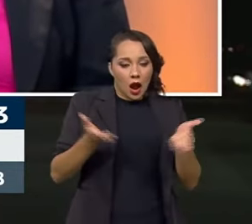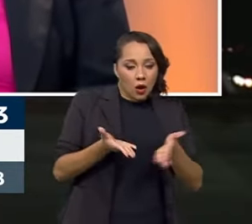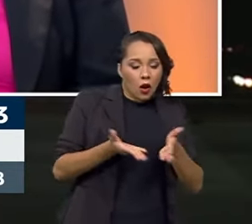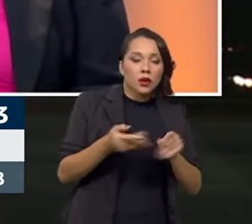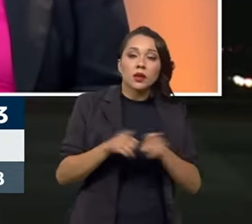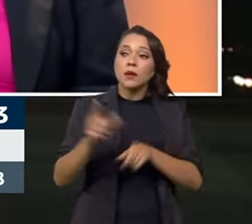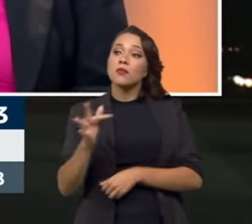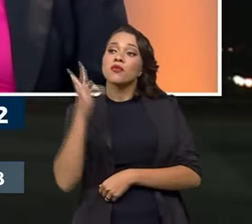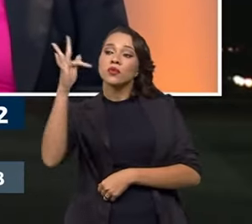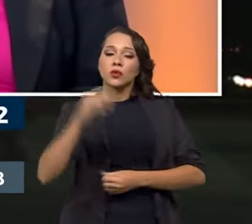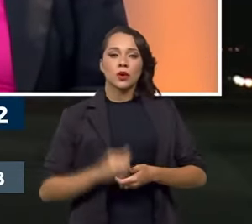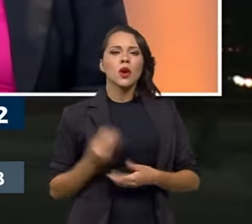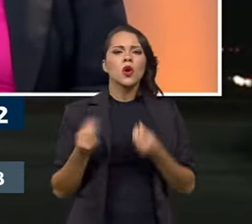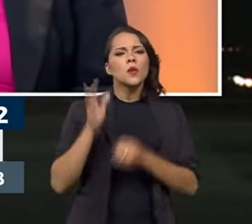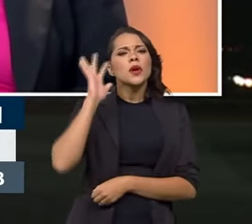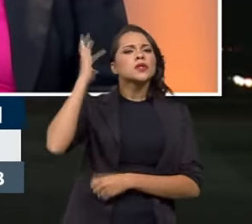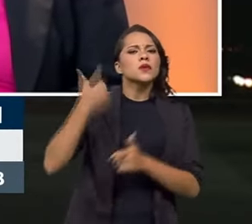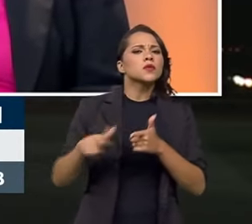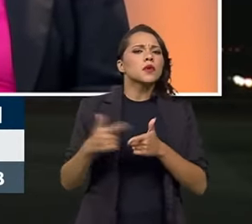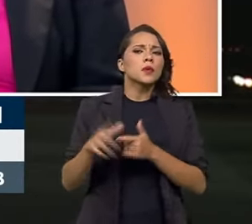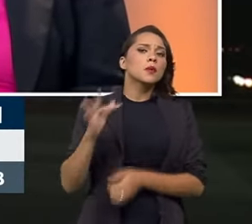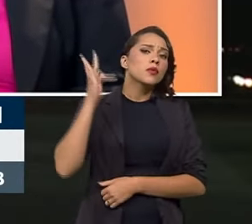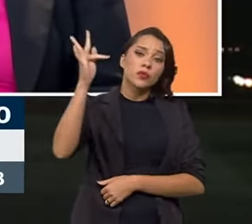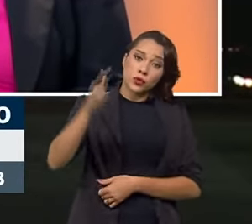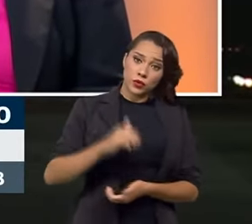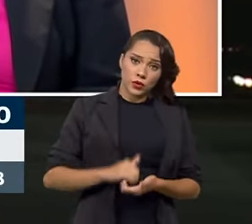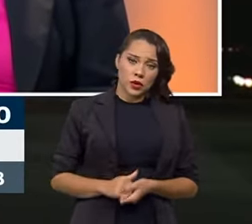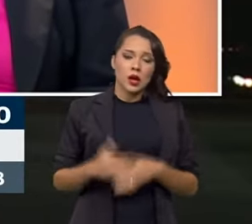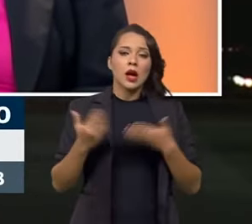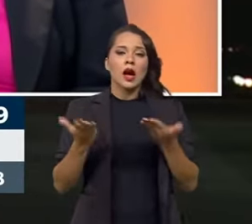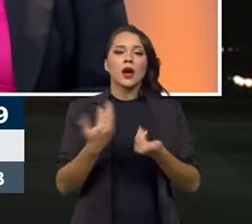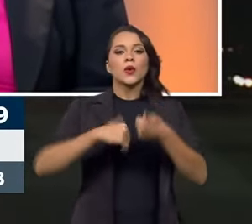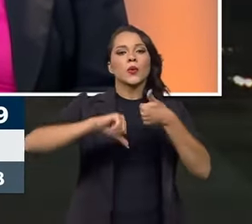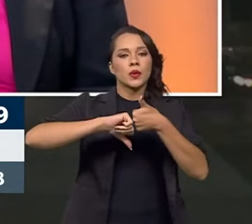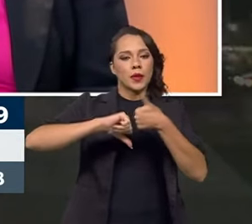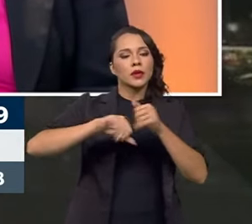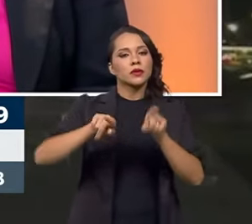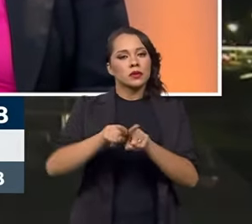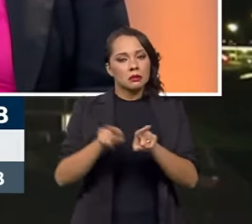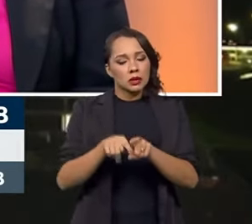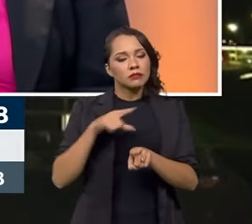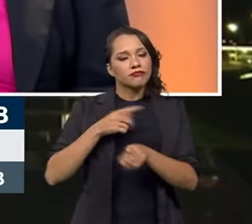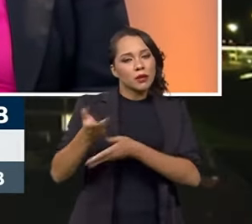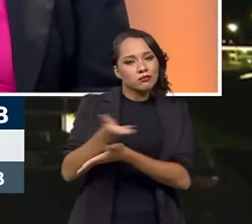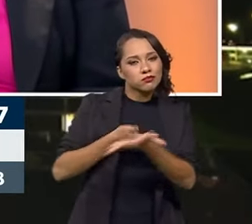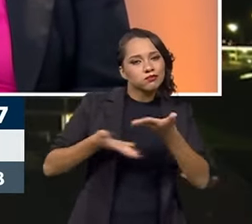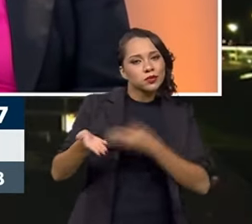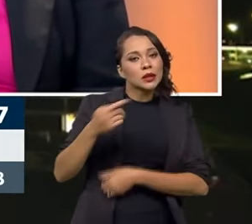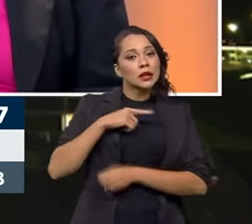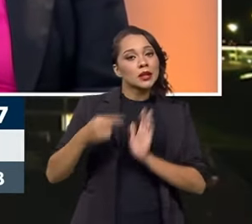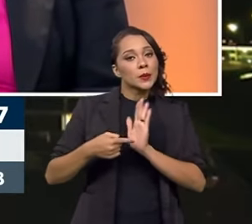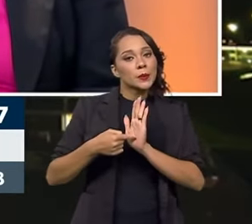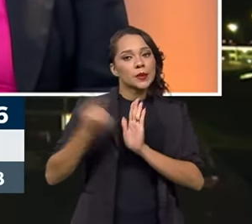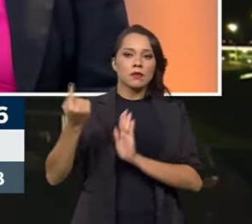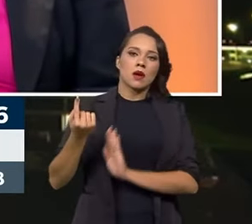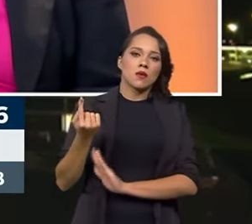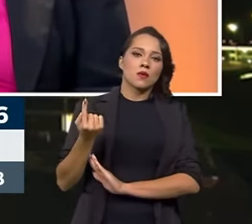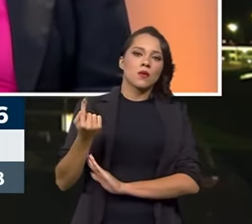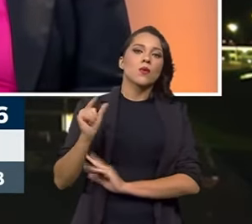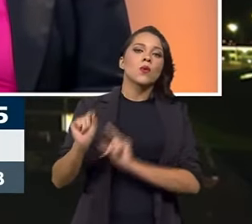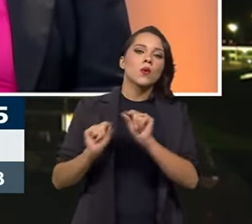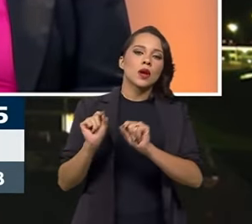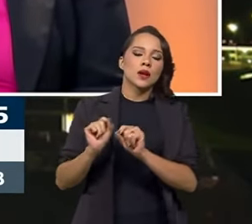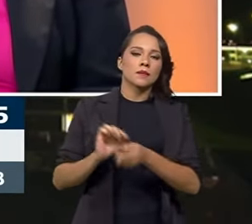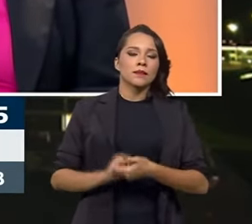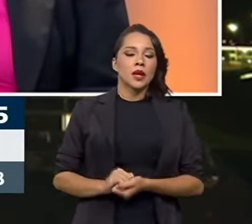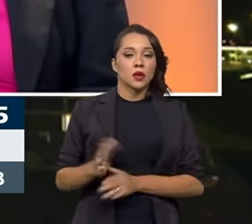Como é que a gente resolve esse problema para o futuro? E aí o IMEA também está envolvido nisso e deu um primeiro passo. Então, num